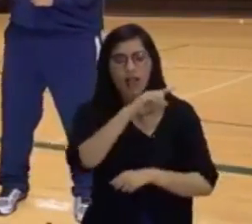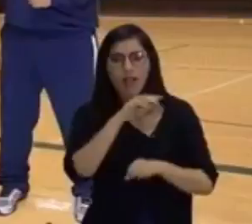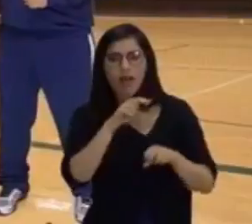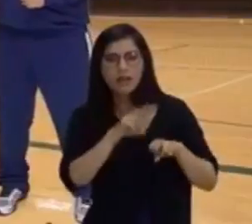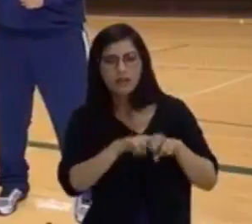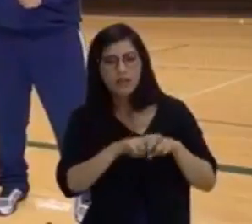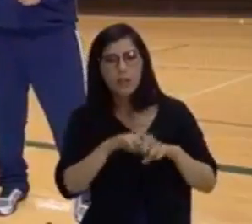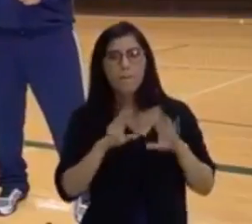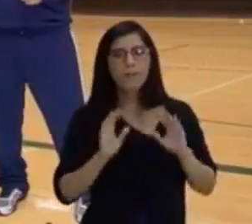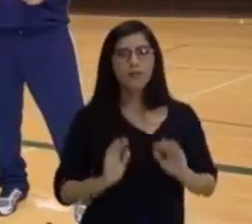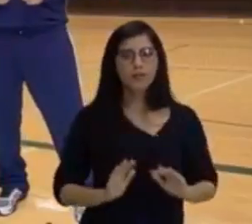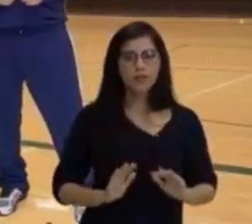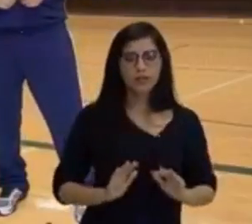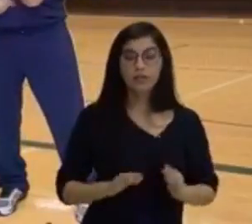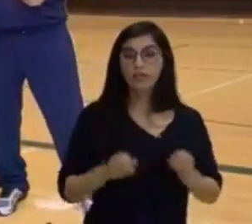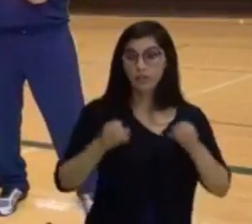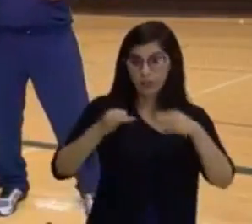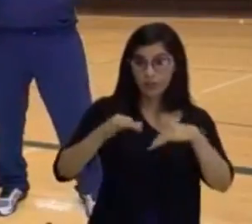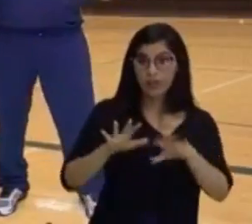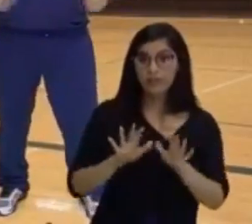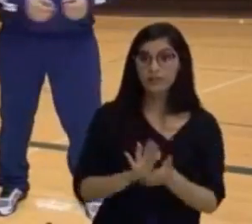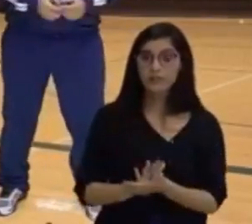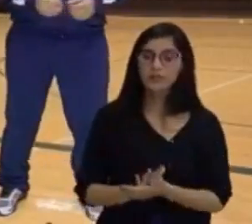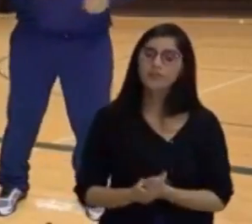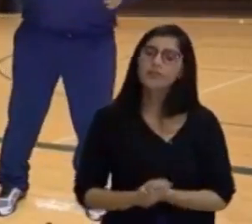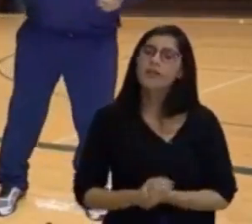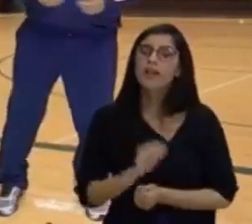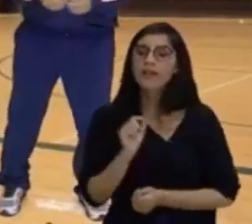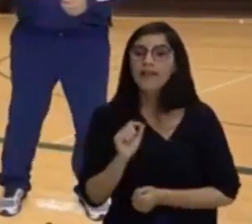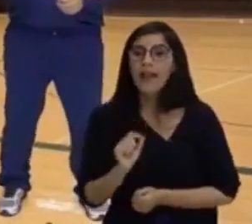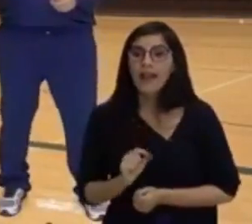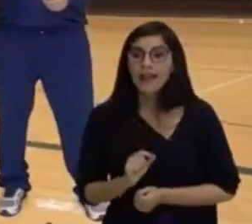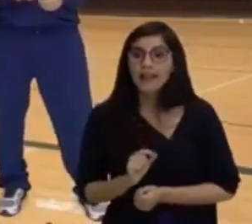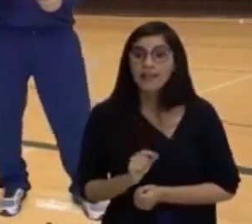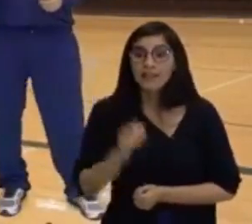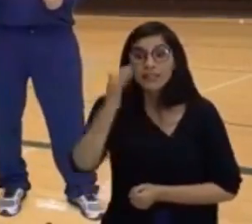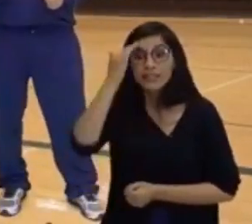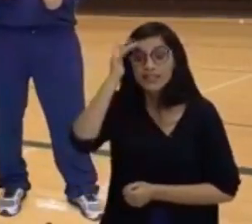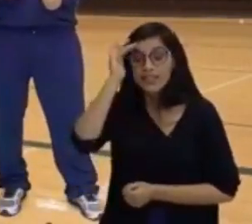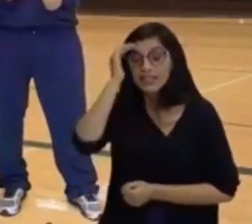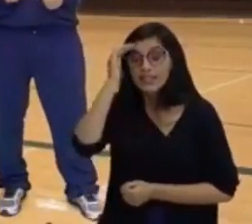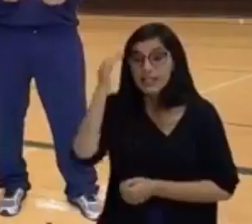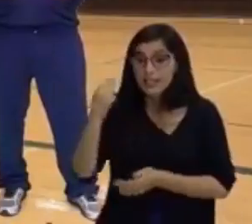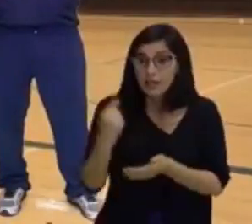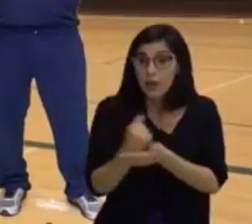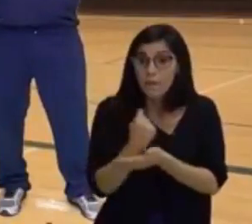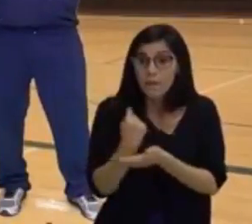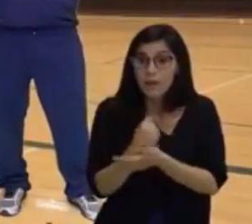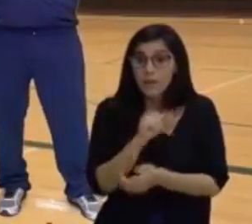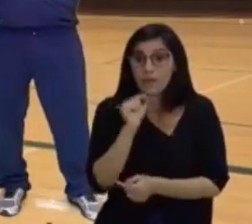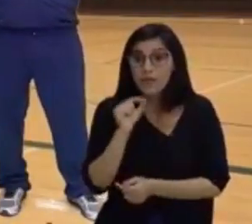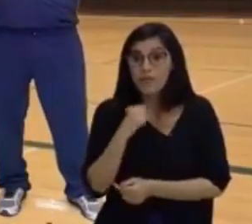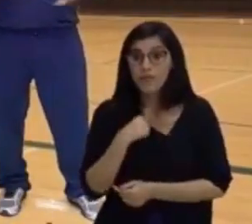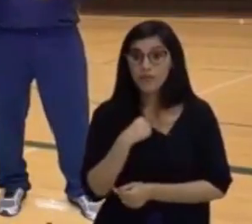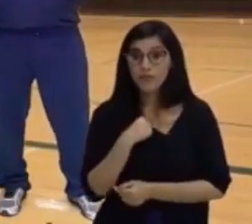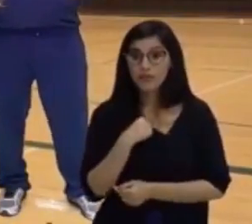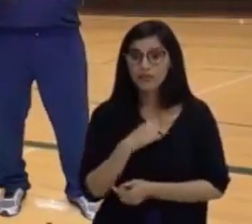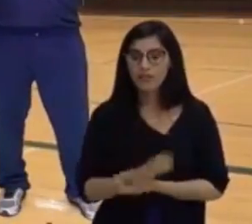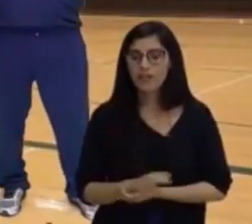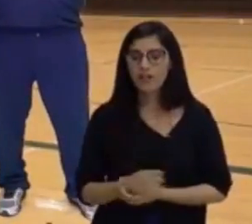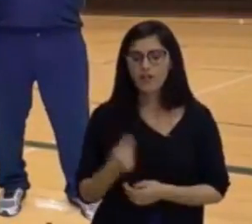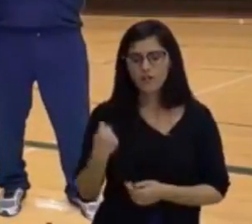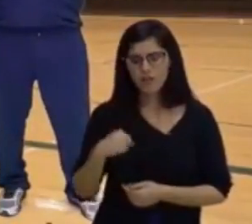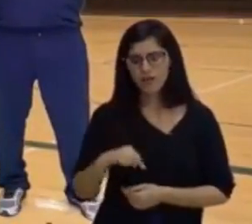que a gente vai tentar explicar isso para você, tá certo? E aí, gente? Você entendeu muito bem a pergunta que ele me fez? Ele veio para cá todo